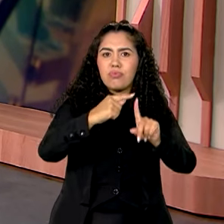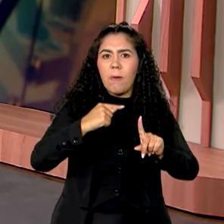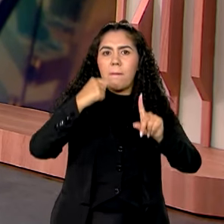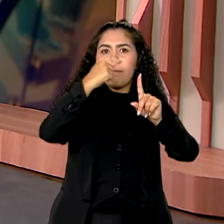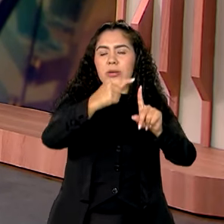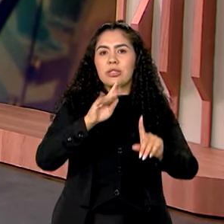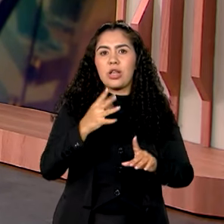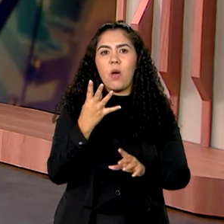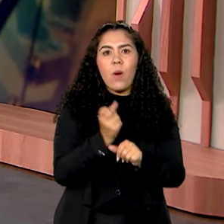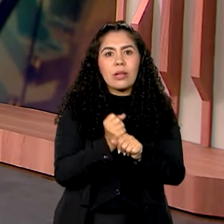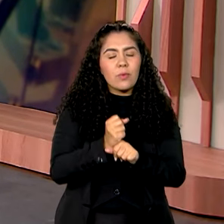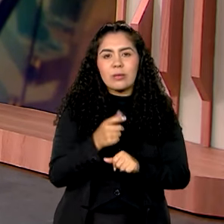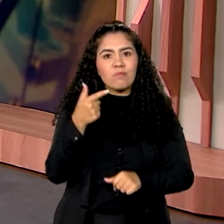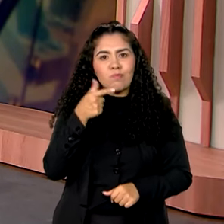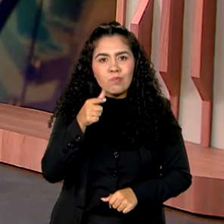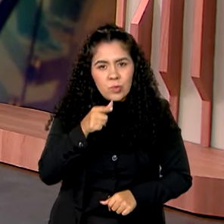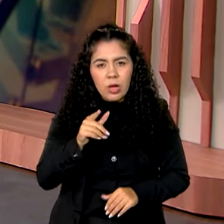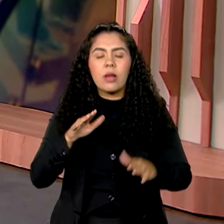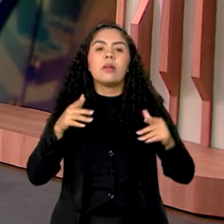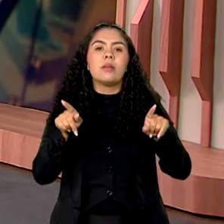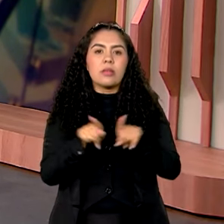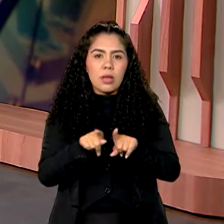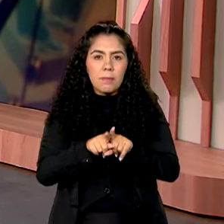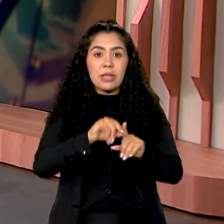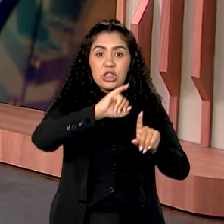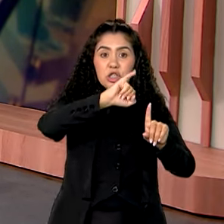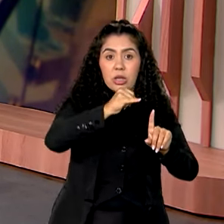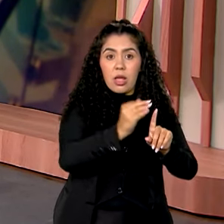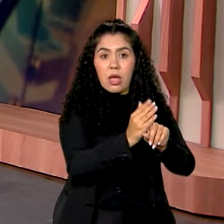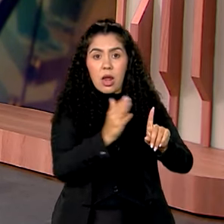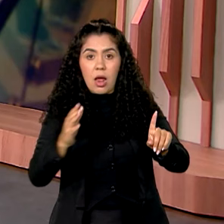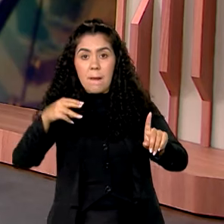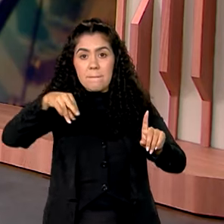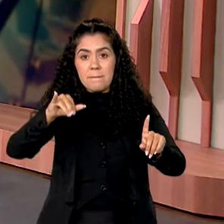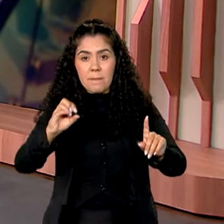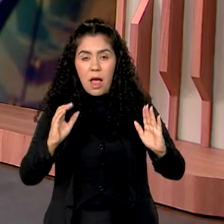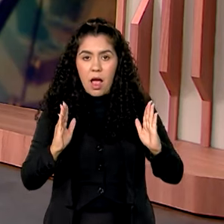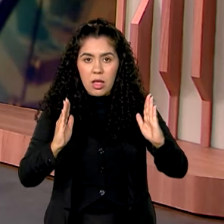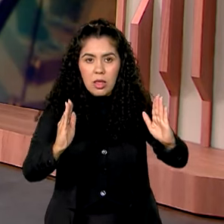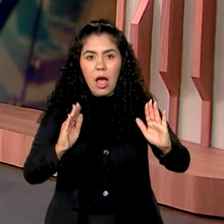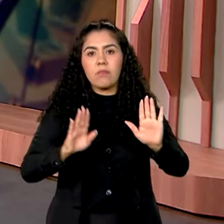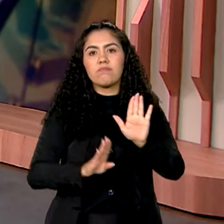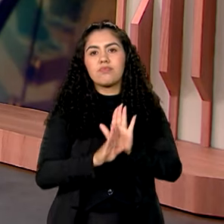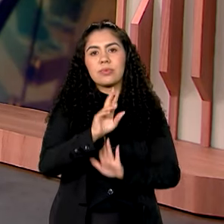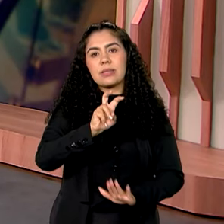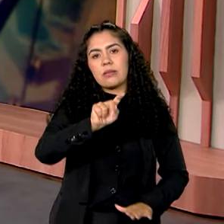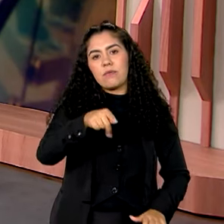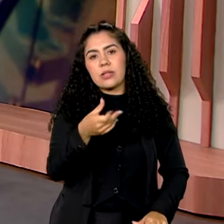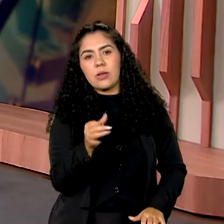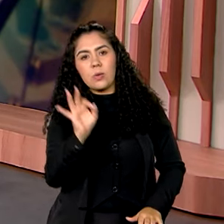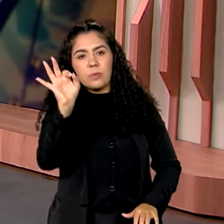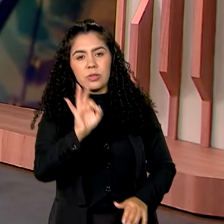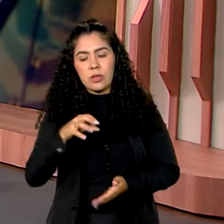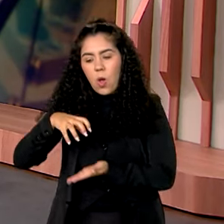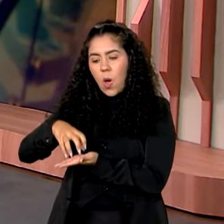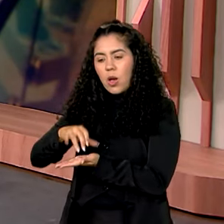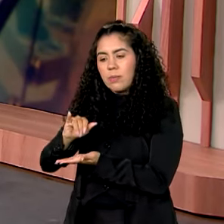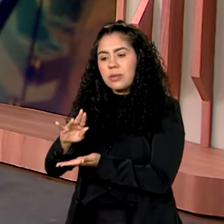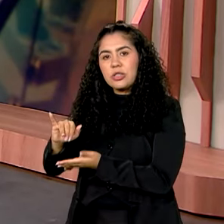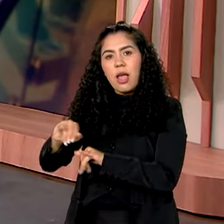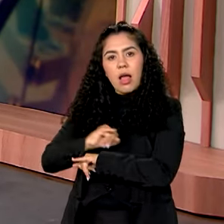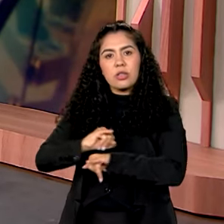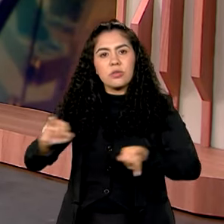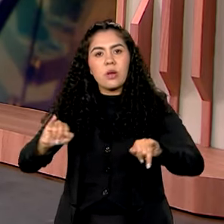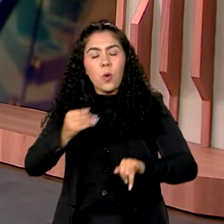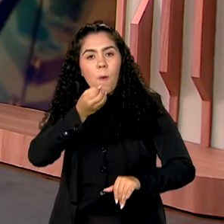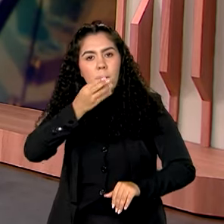havia quatro anos. De janeiro a maio, o aumento acumulado é de 5,6%. Segundo o IBGE, os bons resultados se